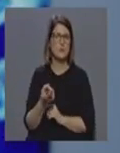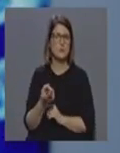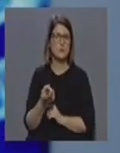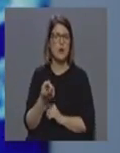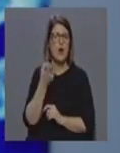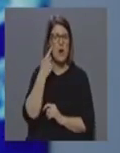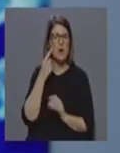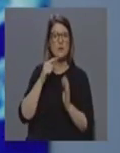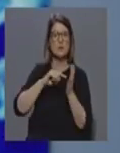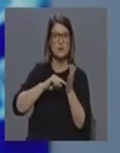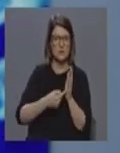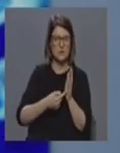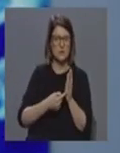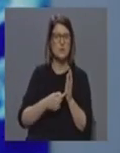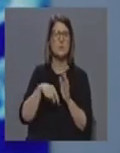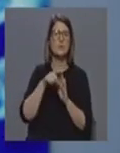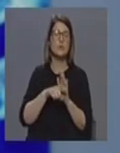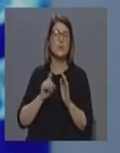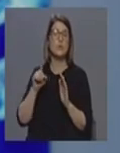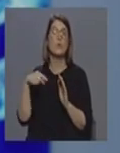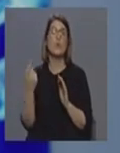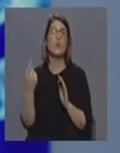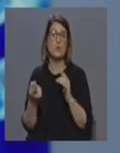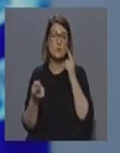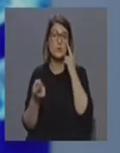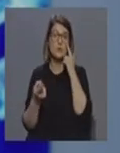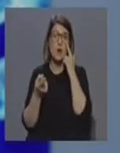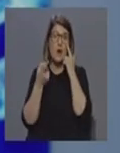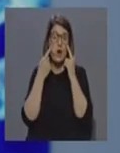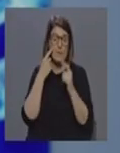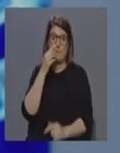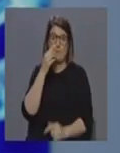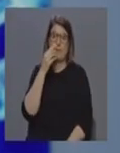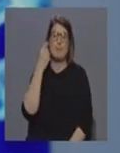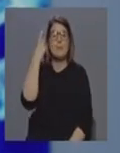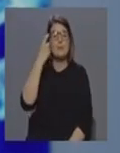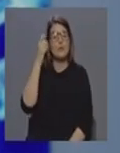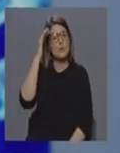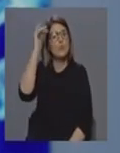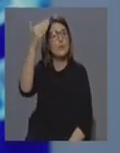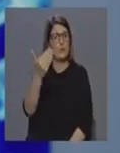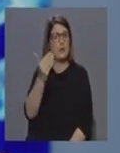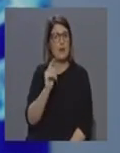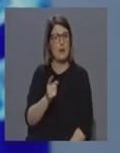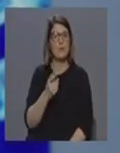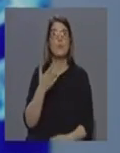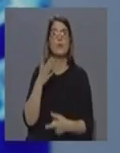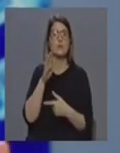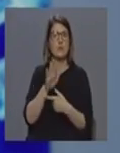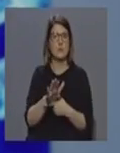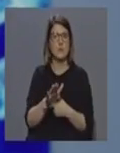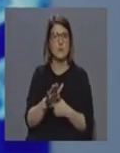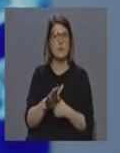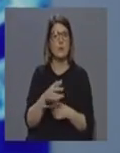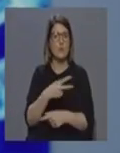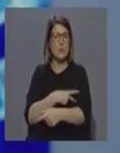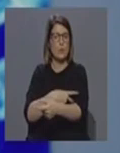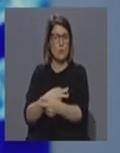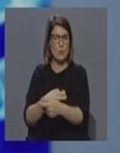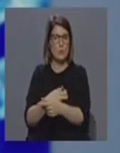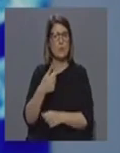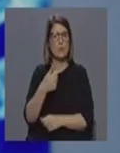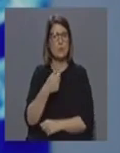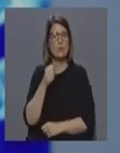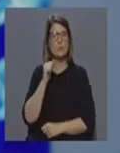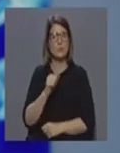testar um outro tipo de medidas já antevendo os cenários futuros, nomeadamente a recolha de amostras biológicas em contexto